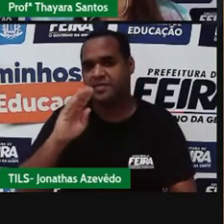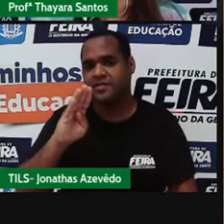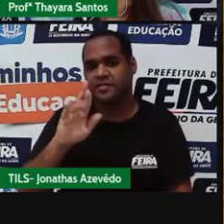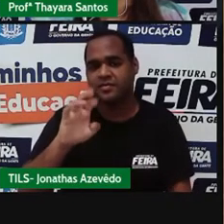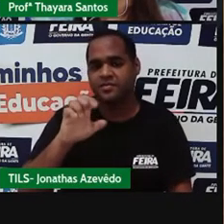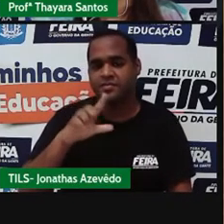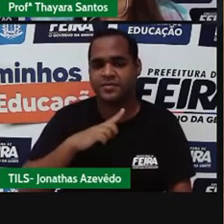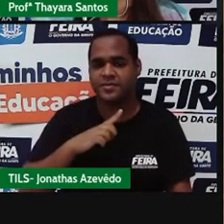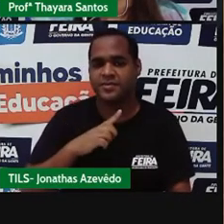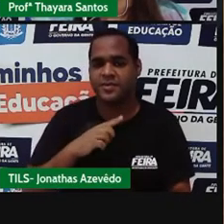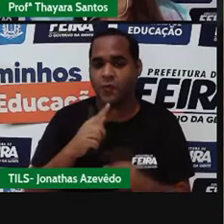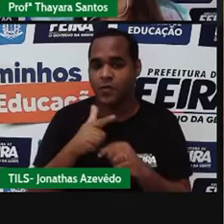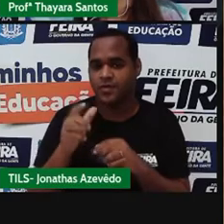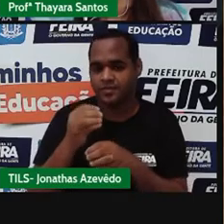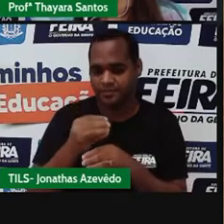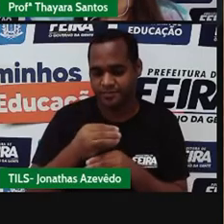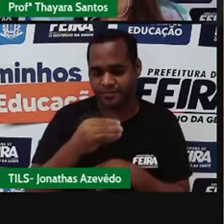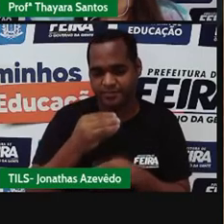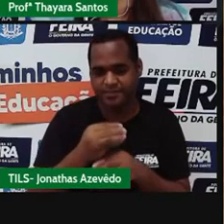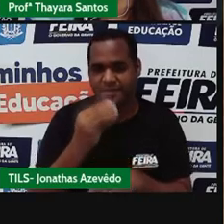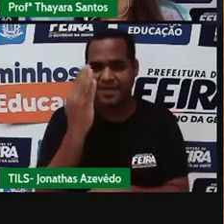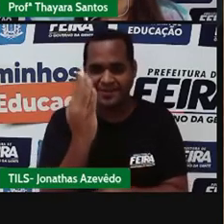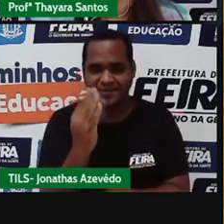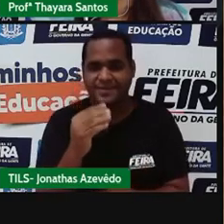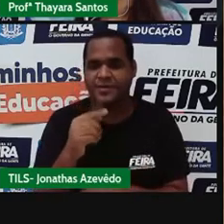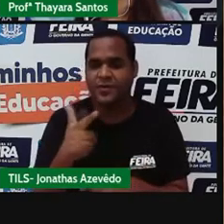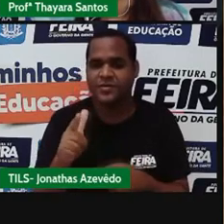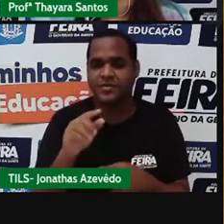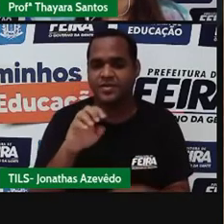chamado estânio, em melhor quantidade.